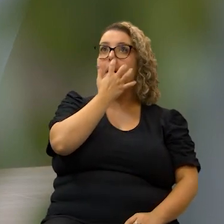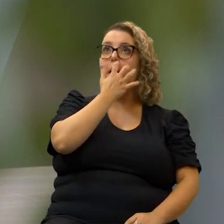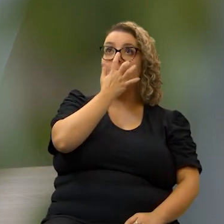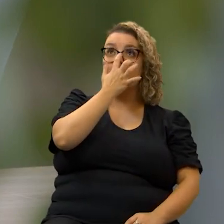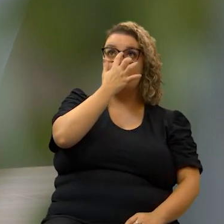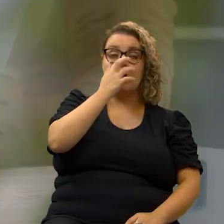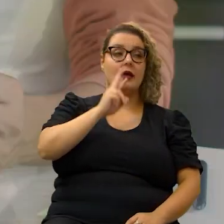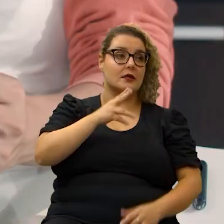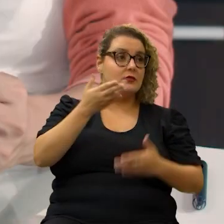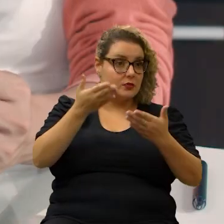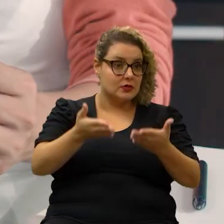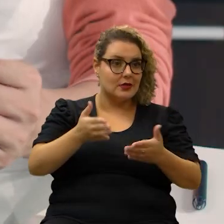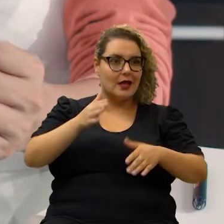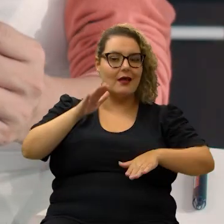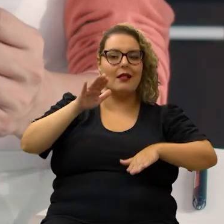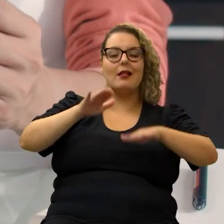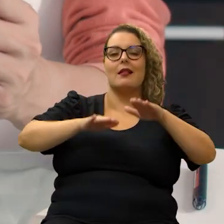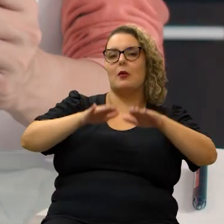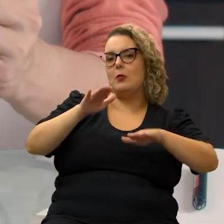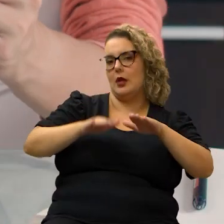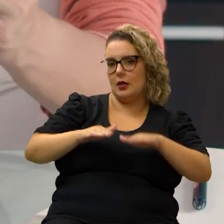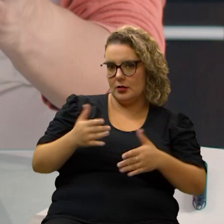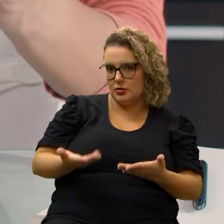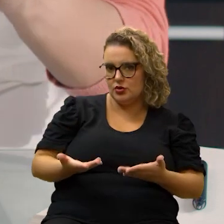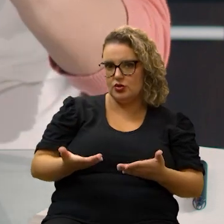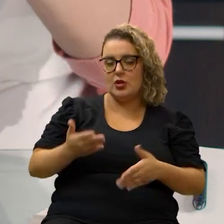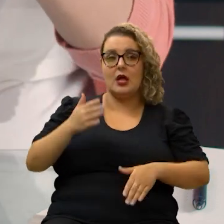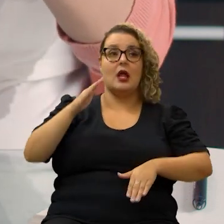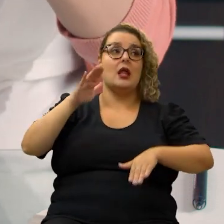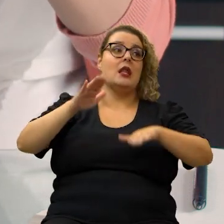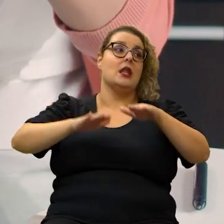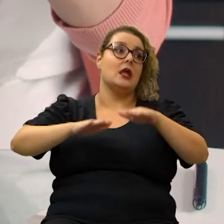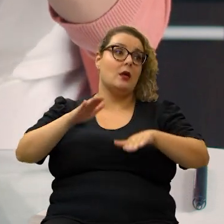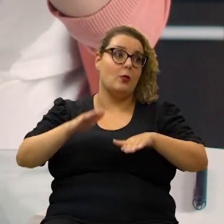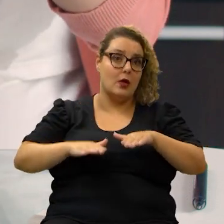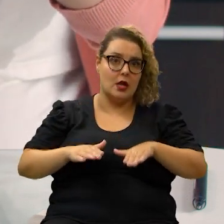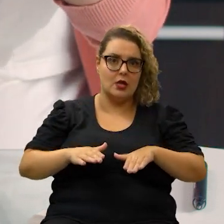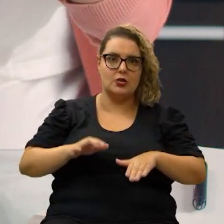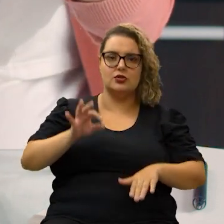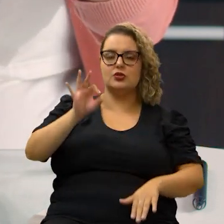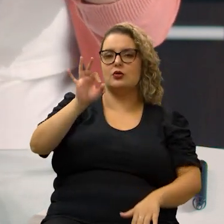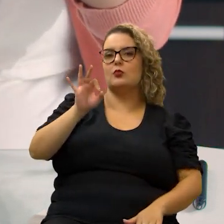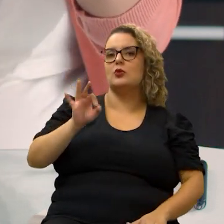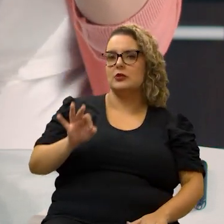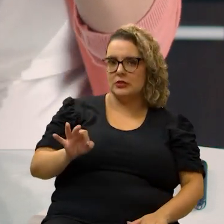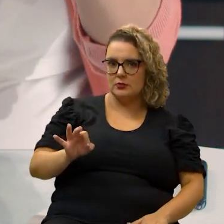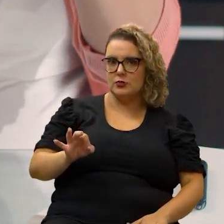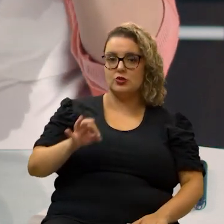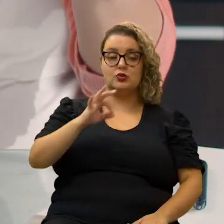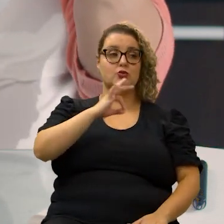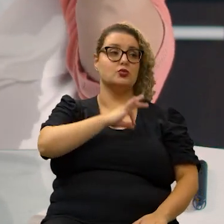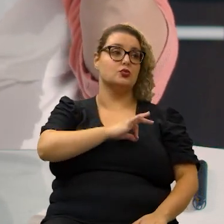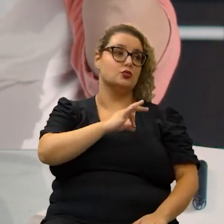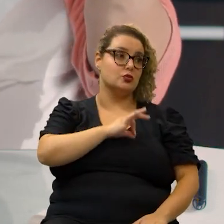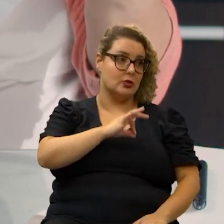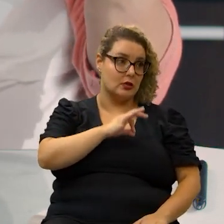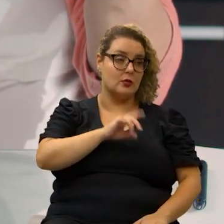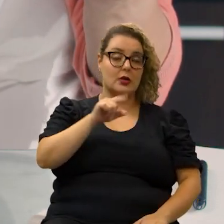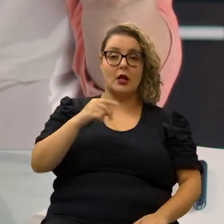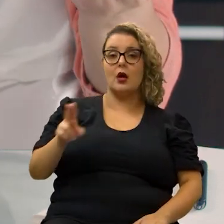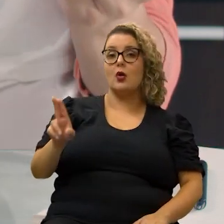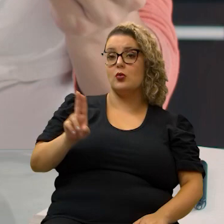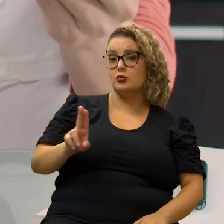a resposta para isso depende muito depende da proporção do salário